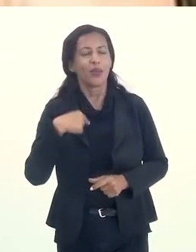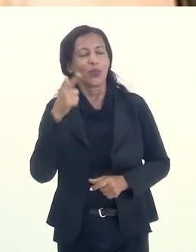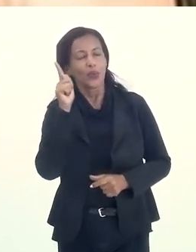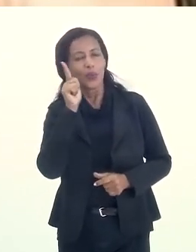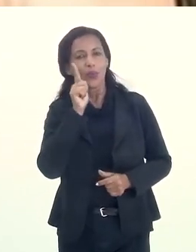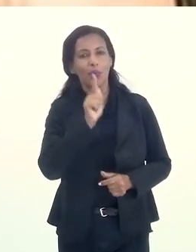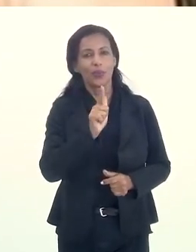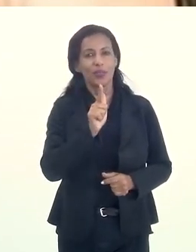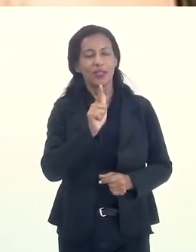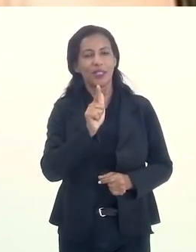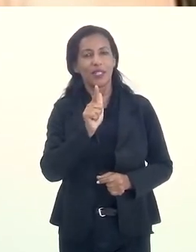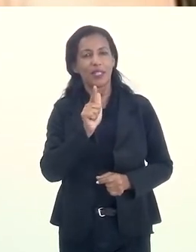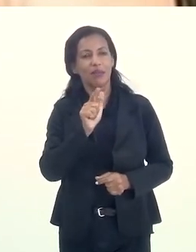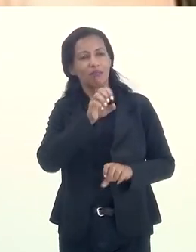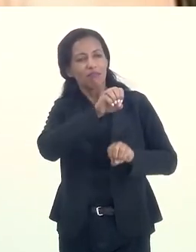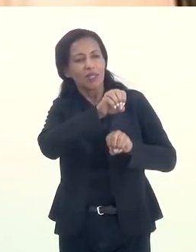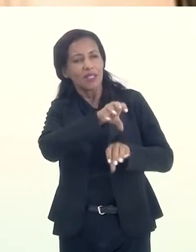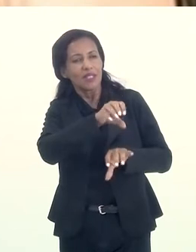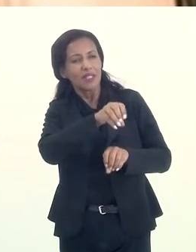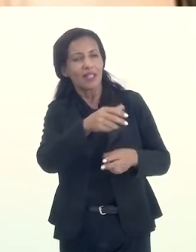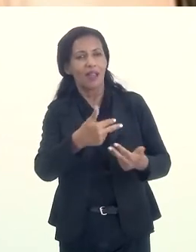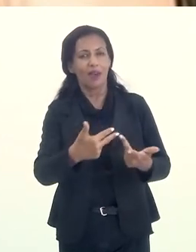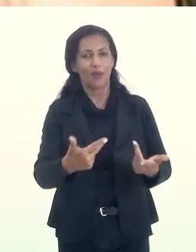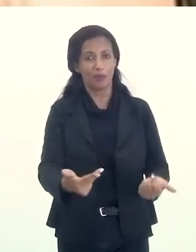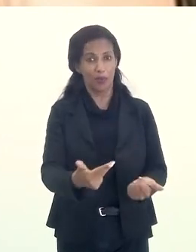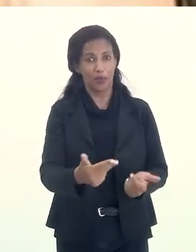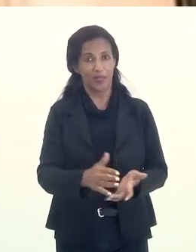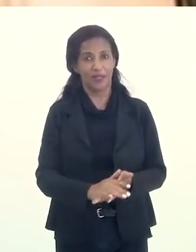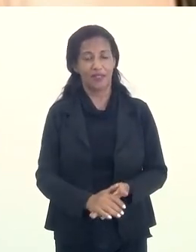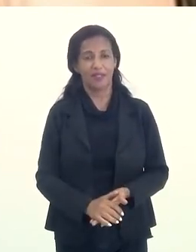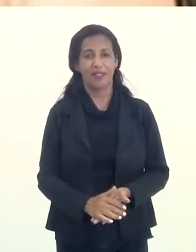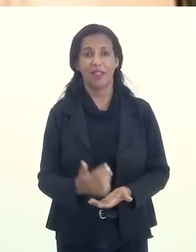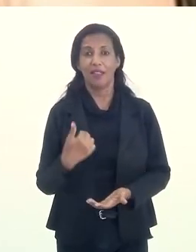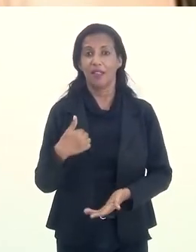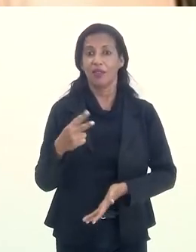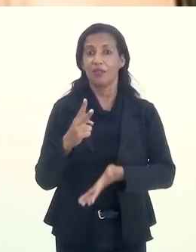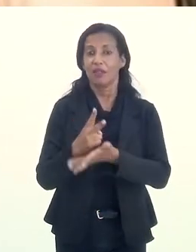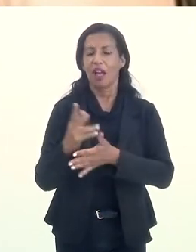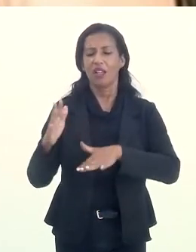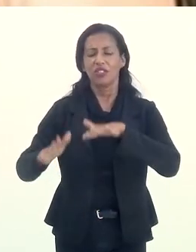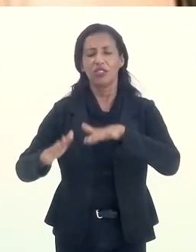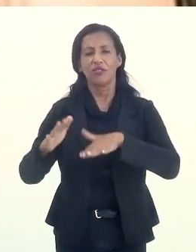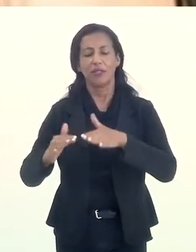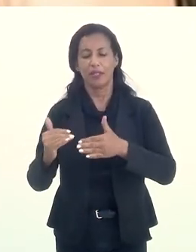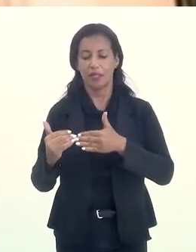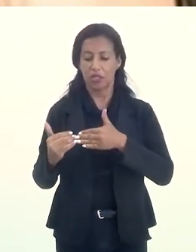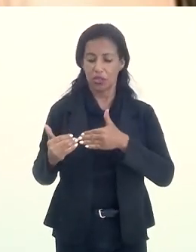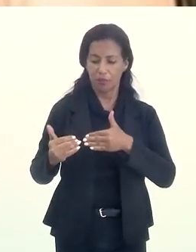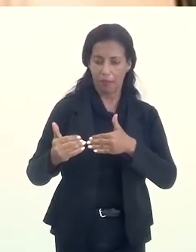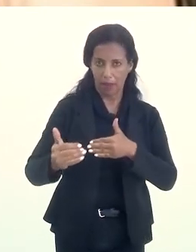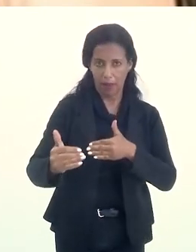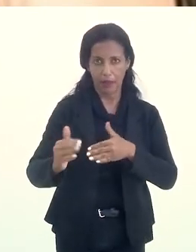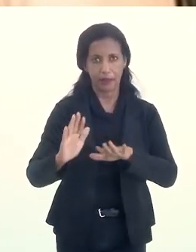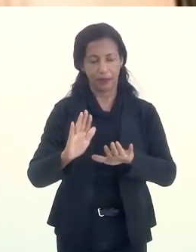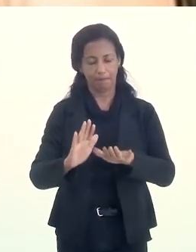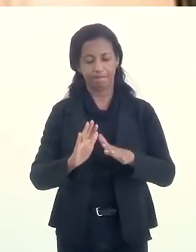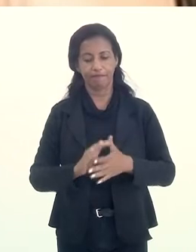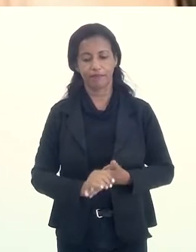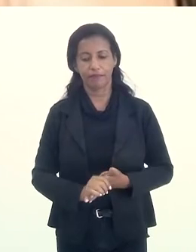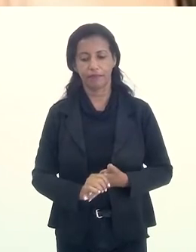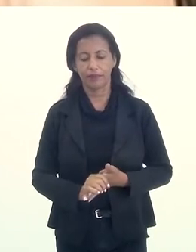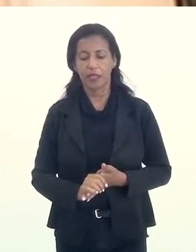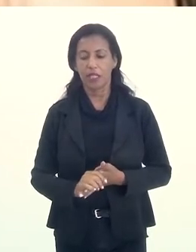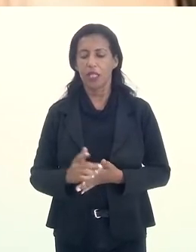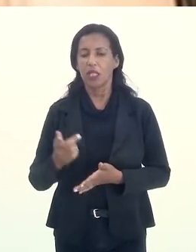conseguindo transmitir alguma coisa. Eu sempre digo... Às vezes, a gente parte do princípio